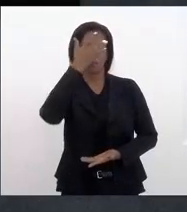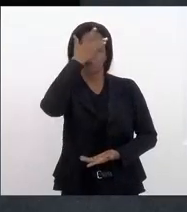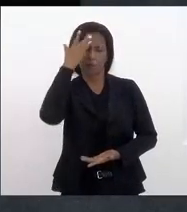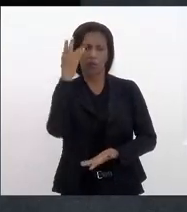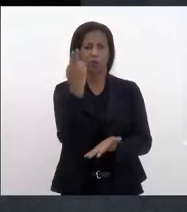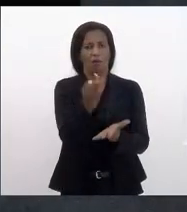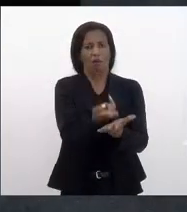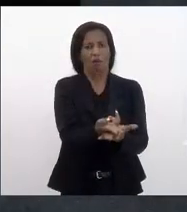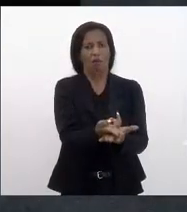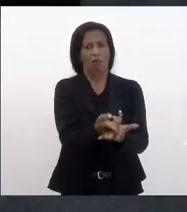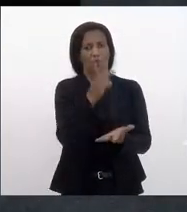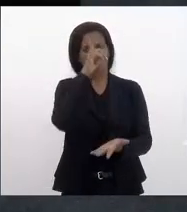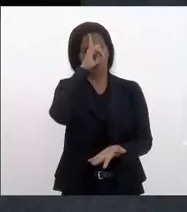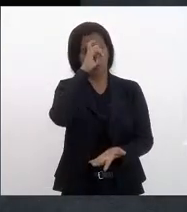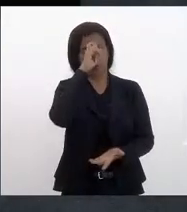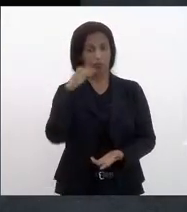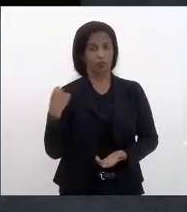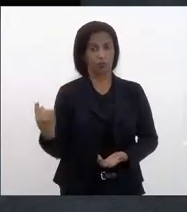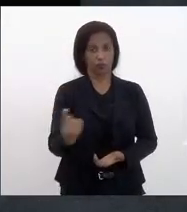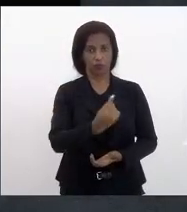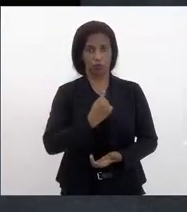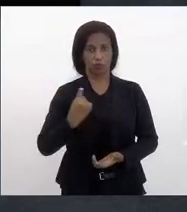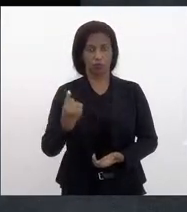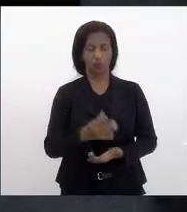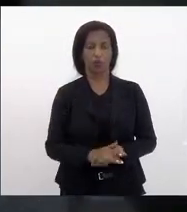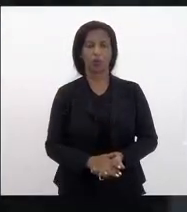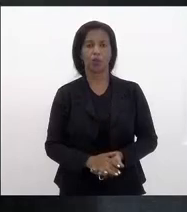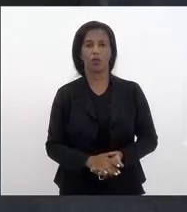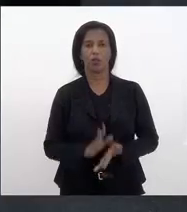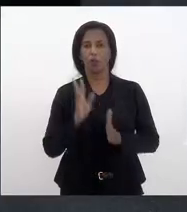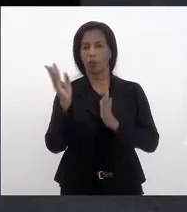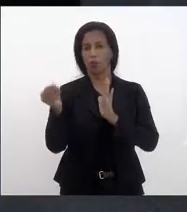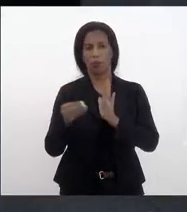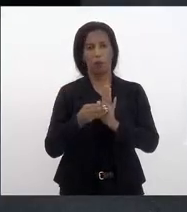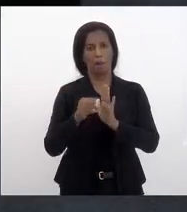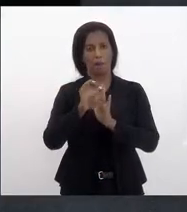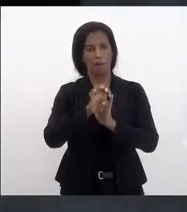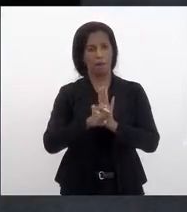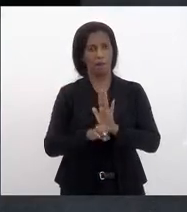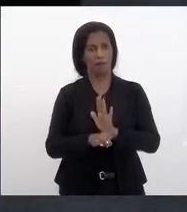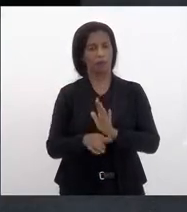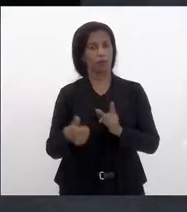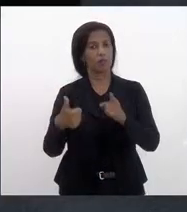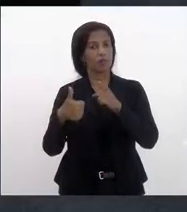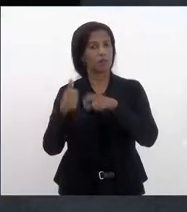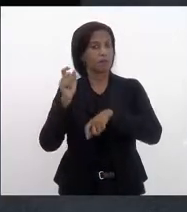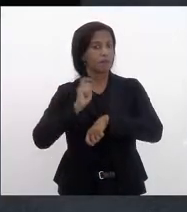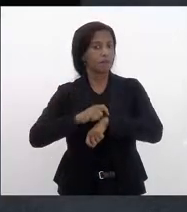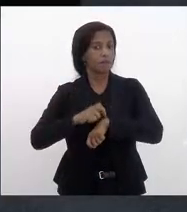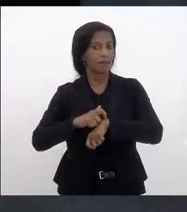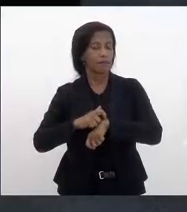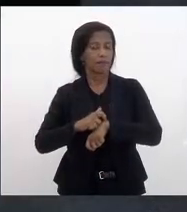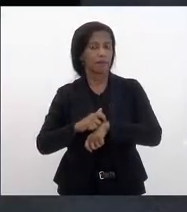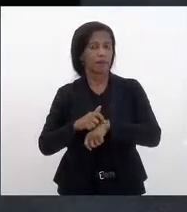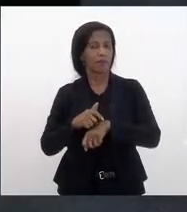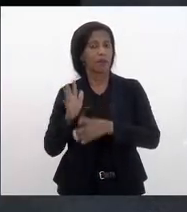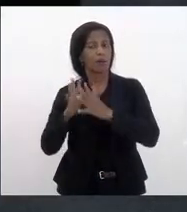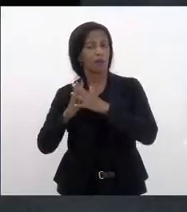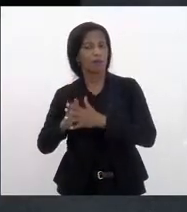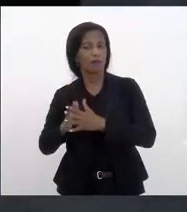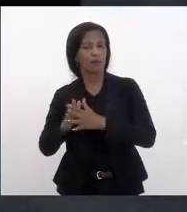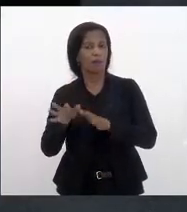internado. Nós não botamos emendas nesse primeiro momento para não atrapalhar o projeto.